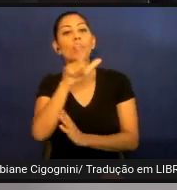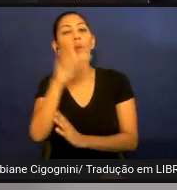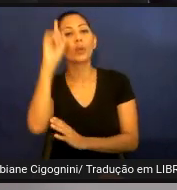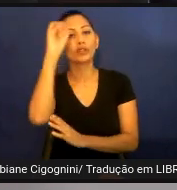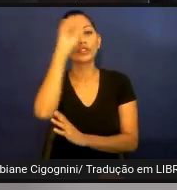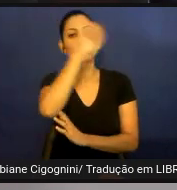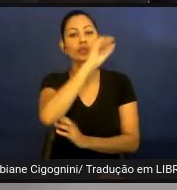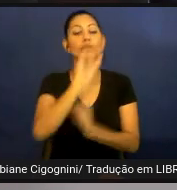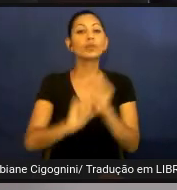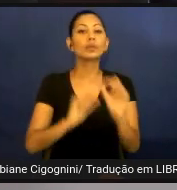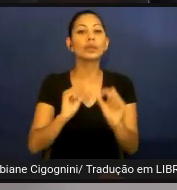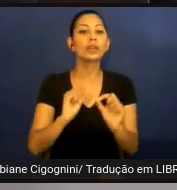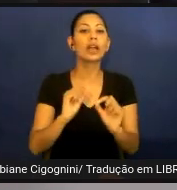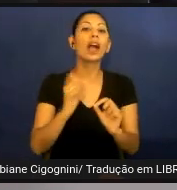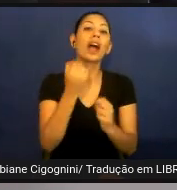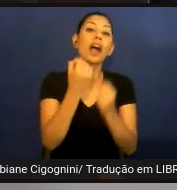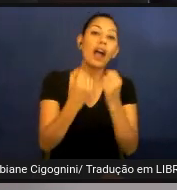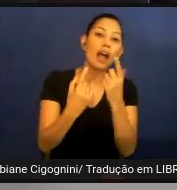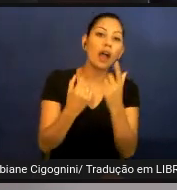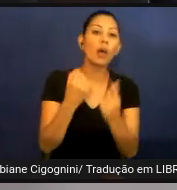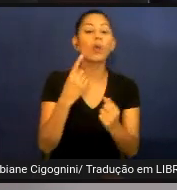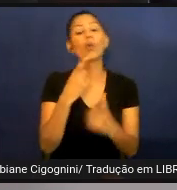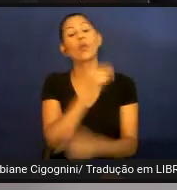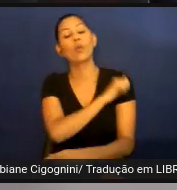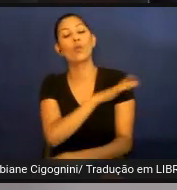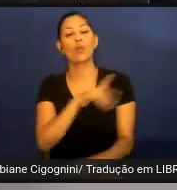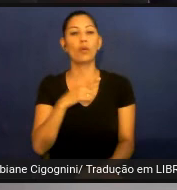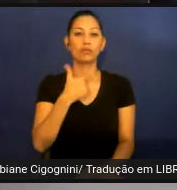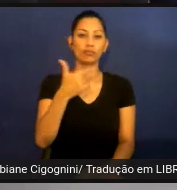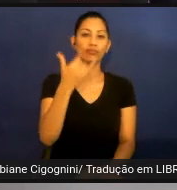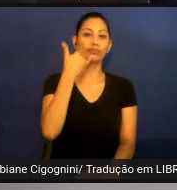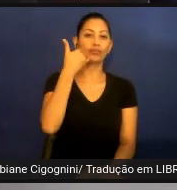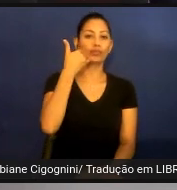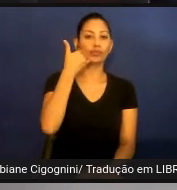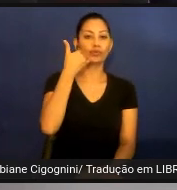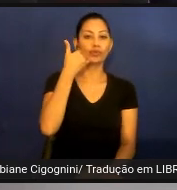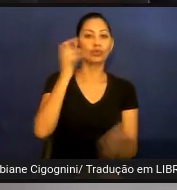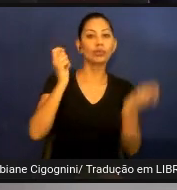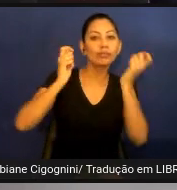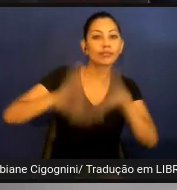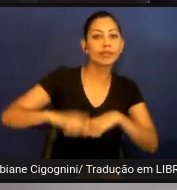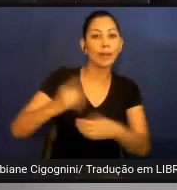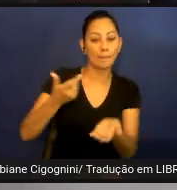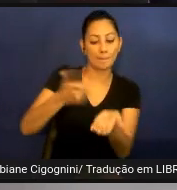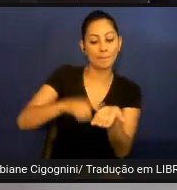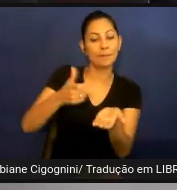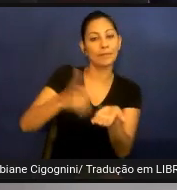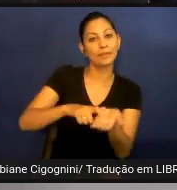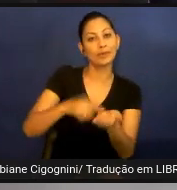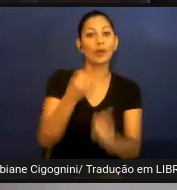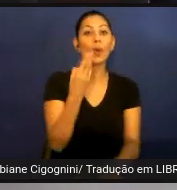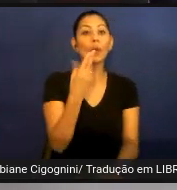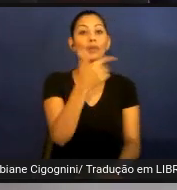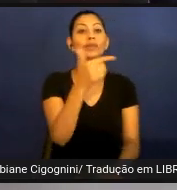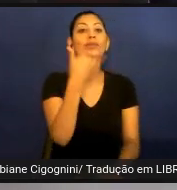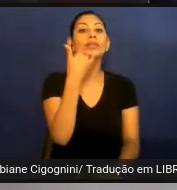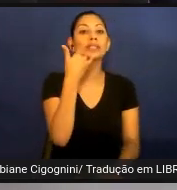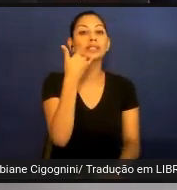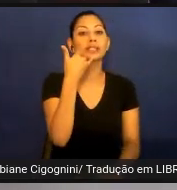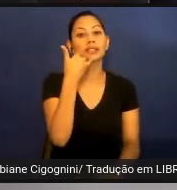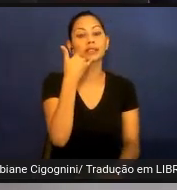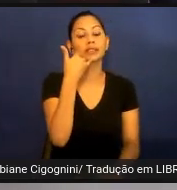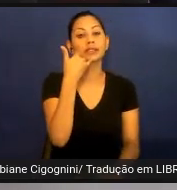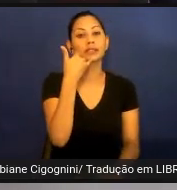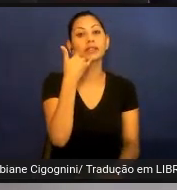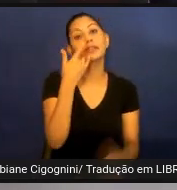alunos não possuíam celulares que suportavam a ferramenta ou não possuíam o celular isso impossibilitou que eles de